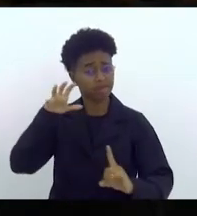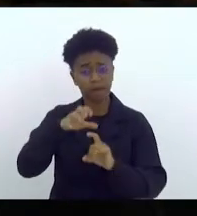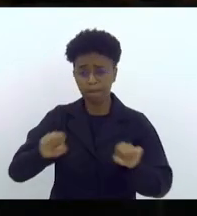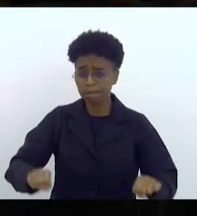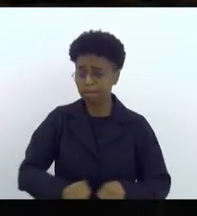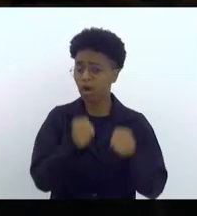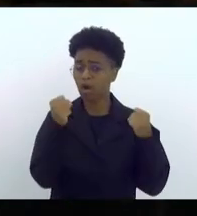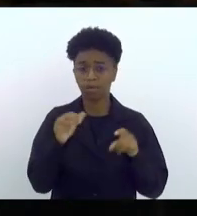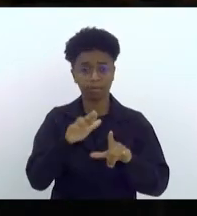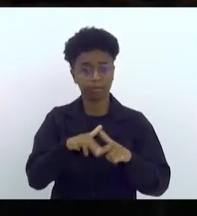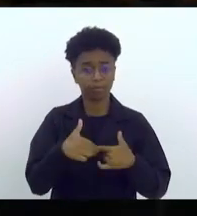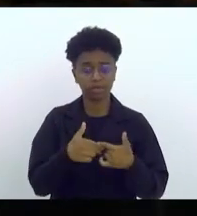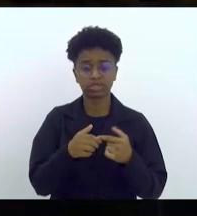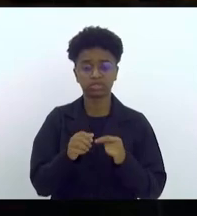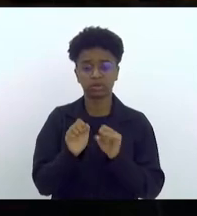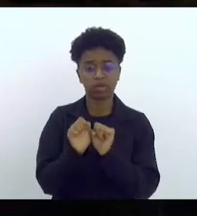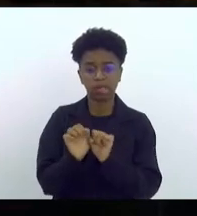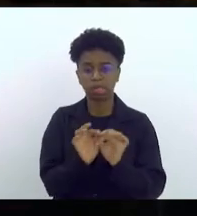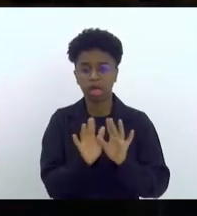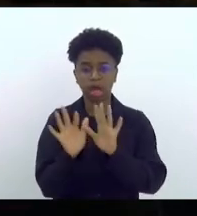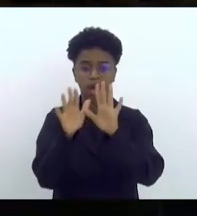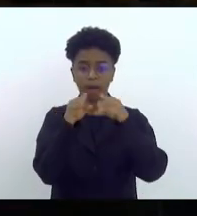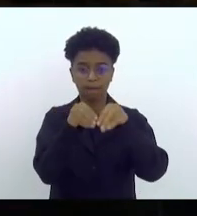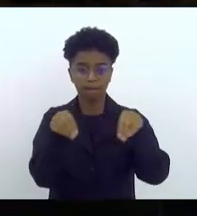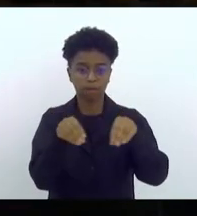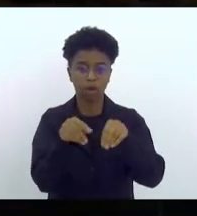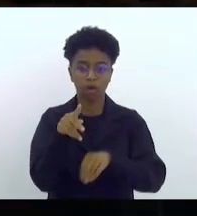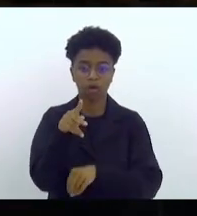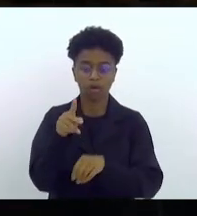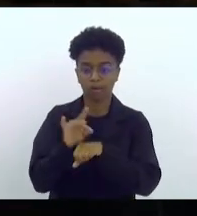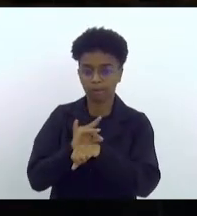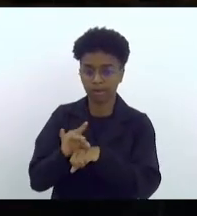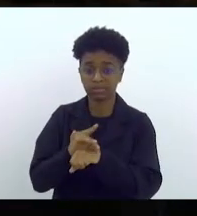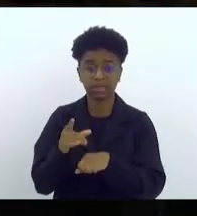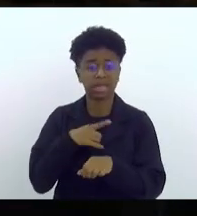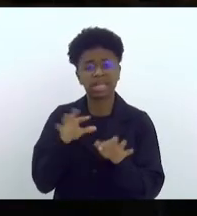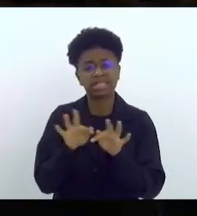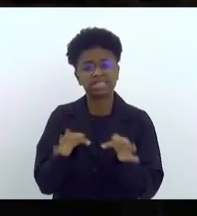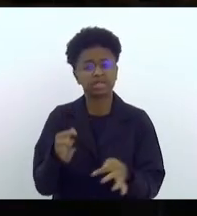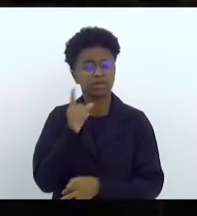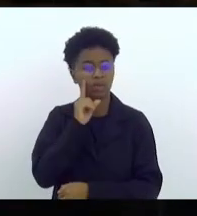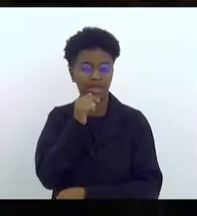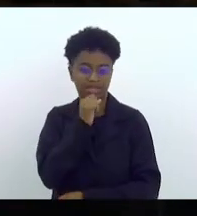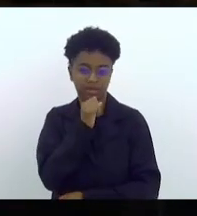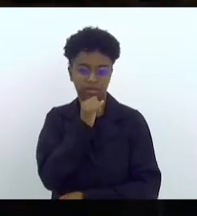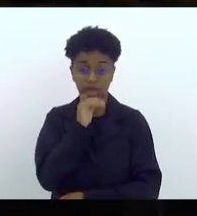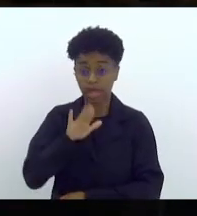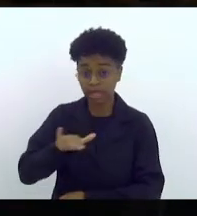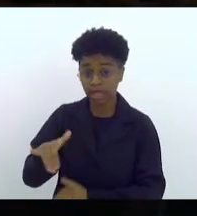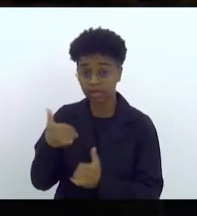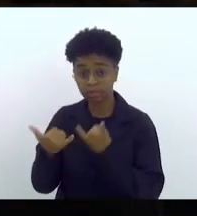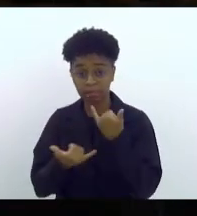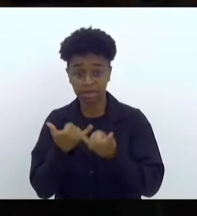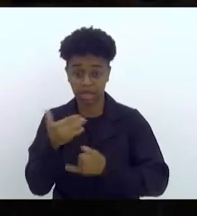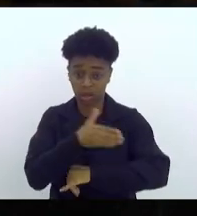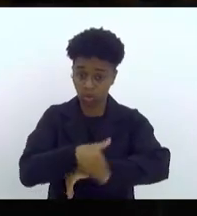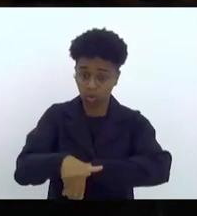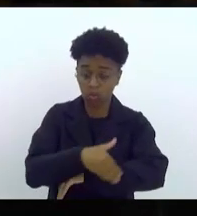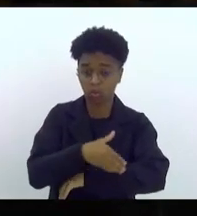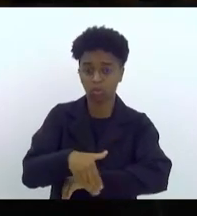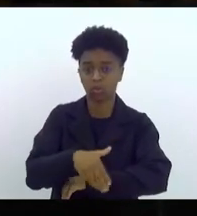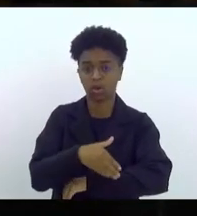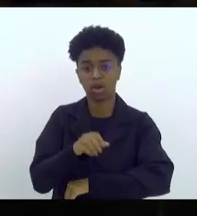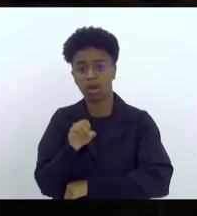hoje com essas partículas sedimentares. Situações simples do cotidiano, como uma criança brincar na rua,